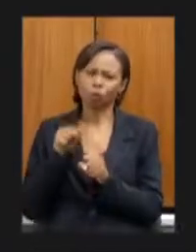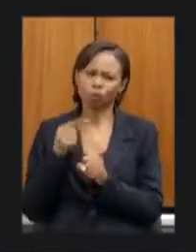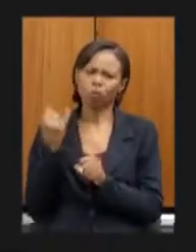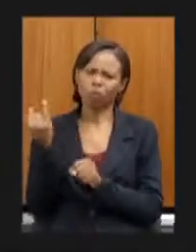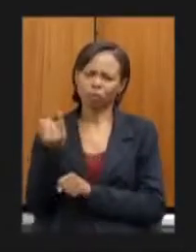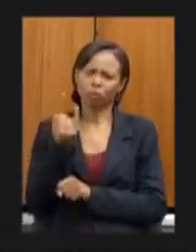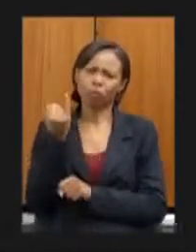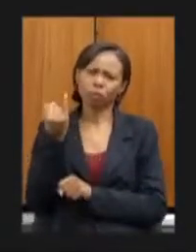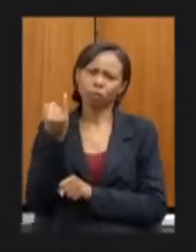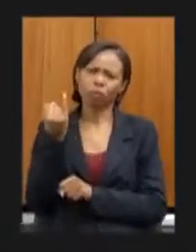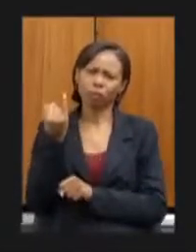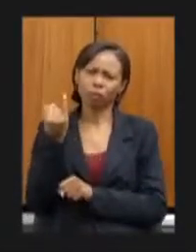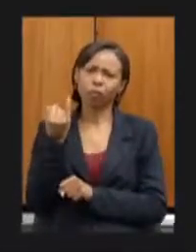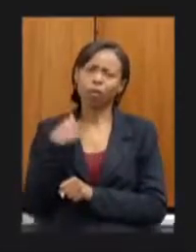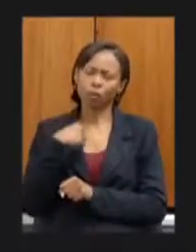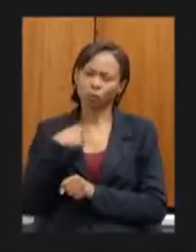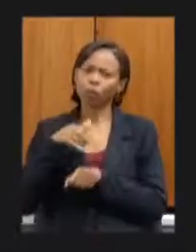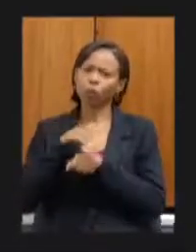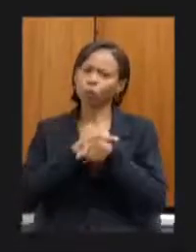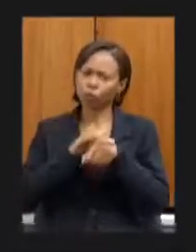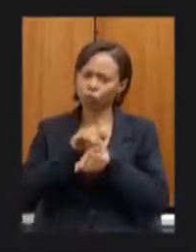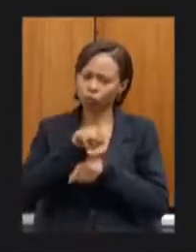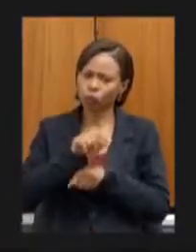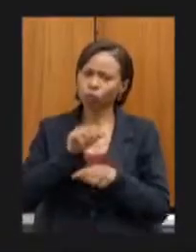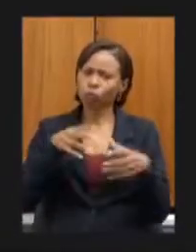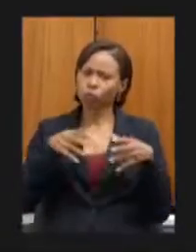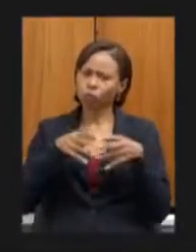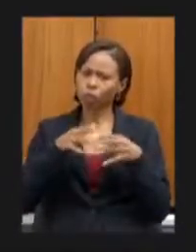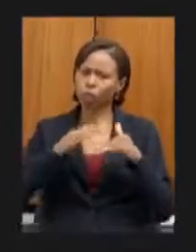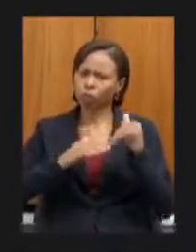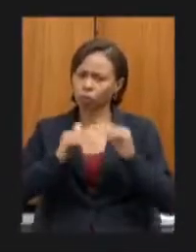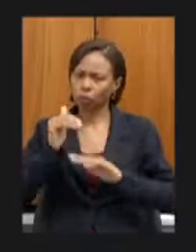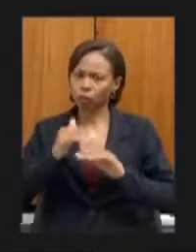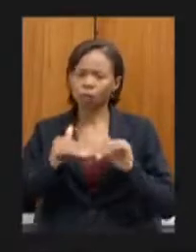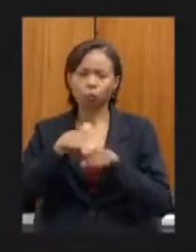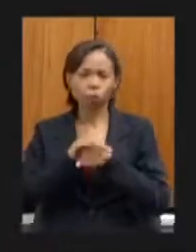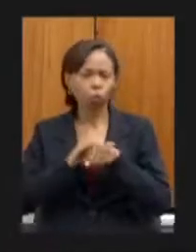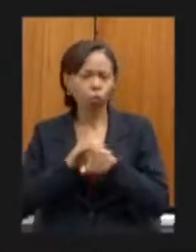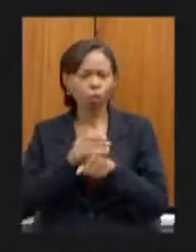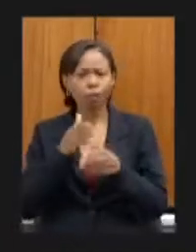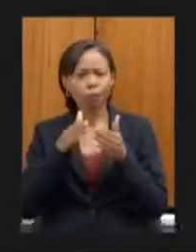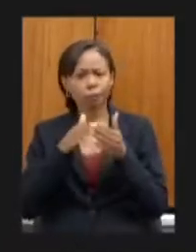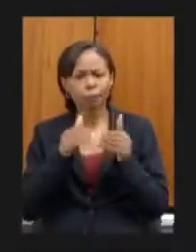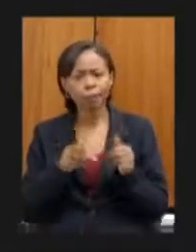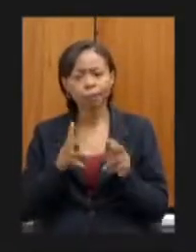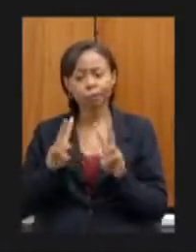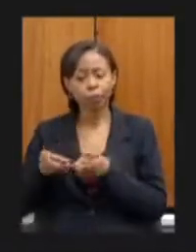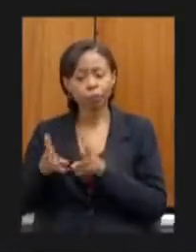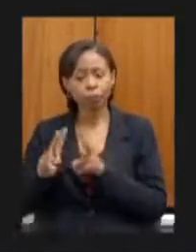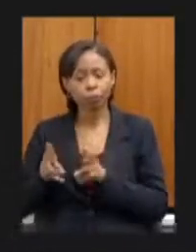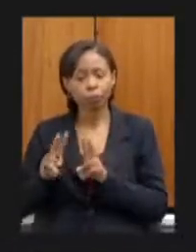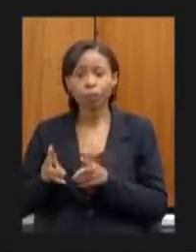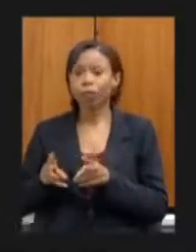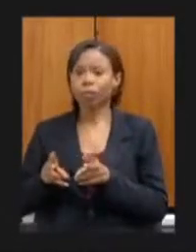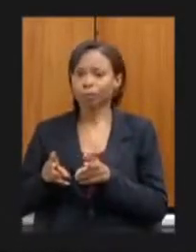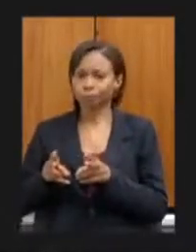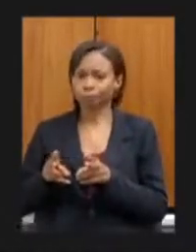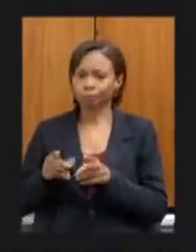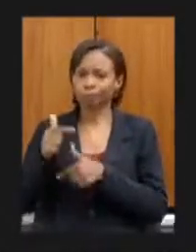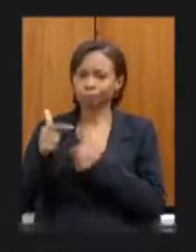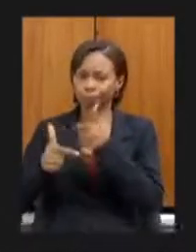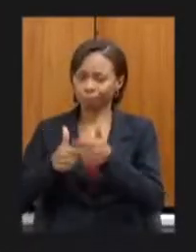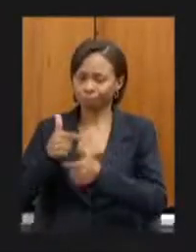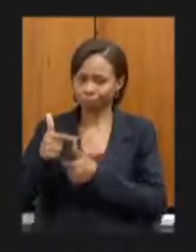como tem conversado com sua equipe técnica pra dar continuidade a esse mesmo trabalho que veio